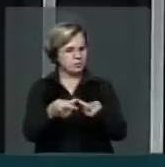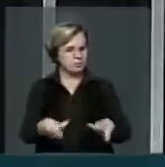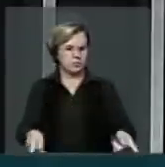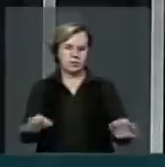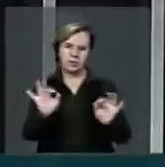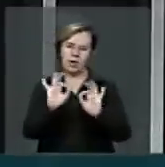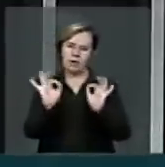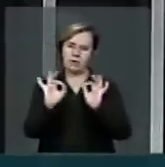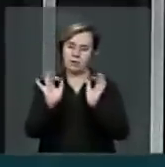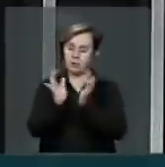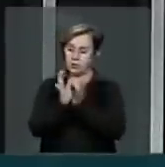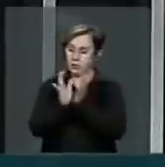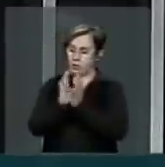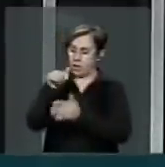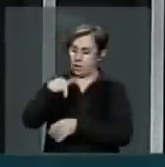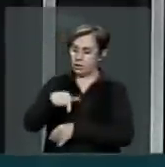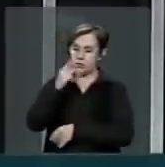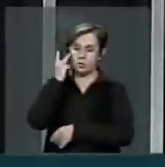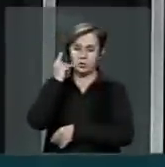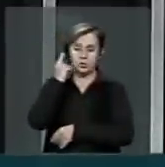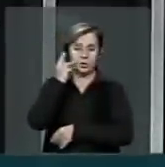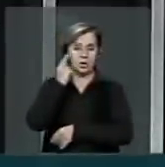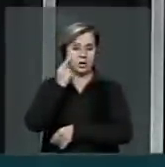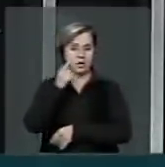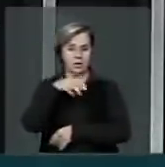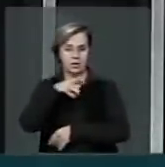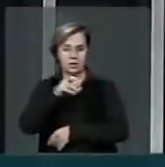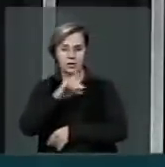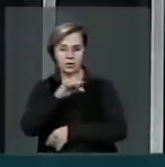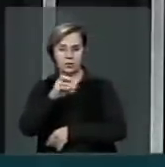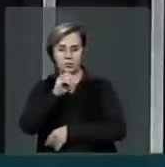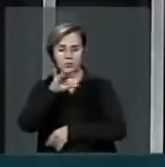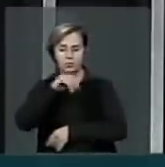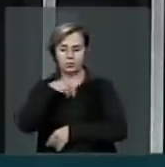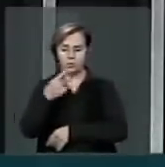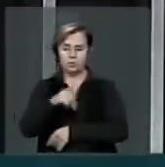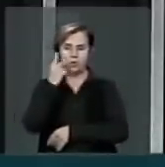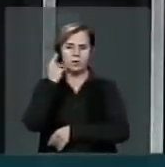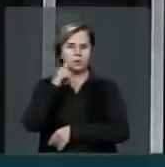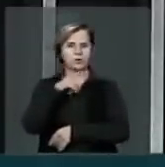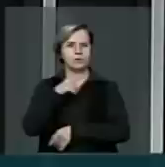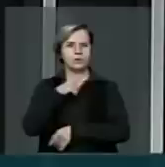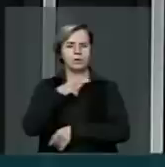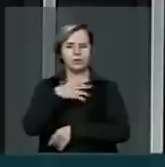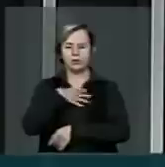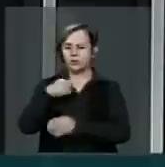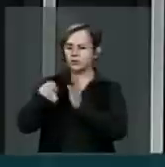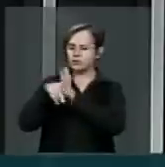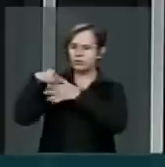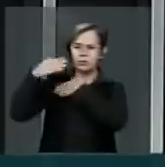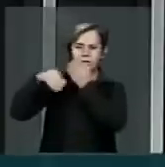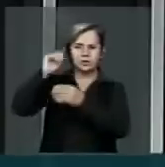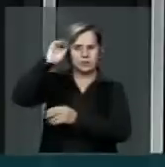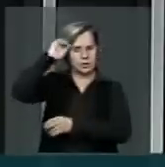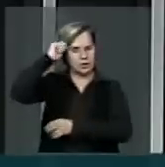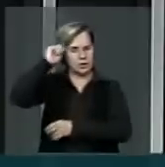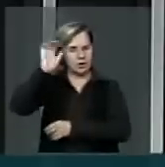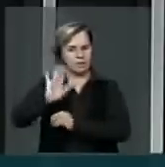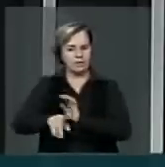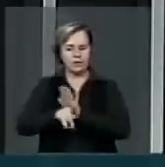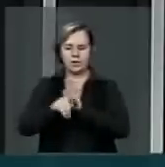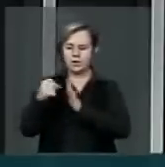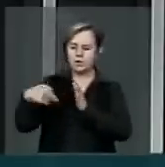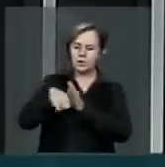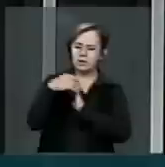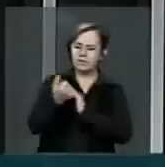muçulmanos aqui no Ceará são de origem africana estudantes que vieram estudar marroquinos